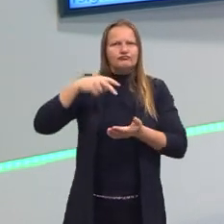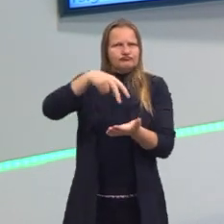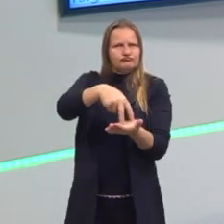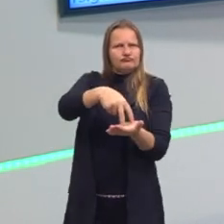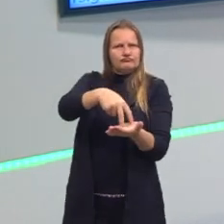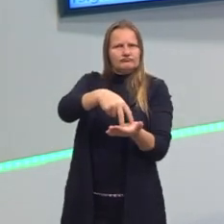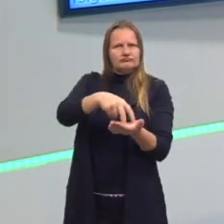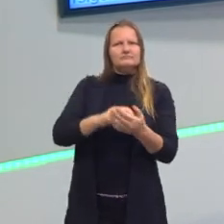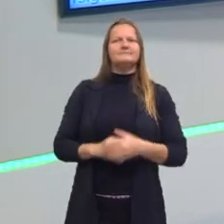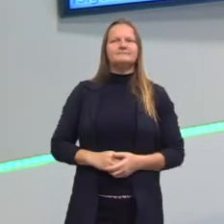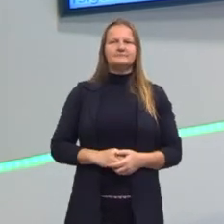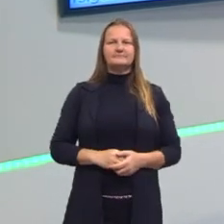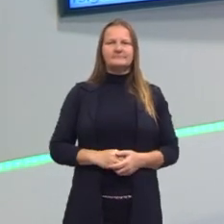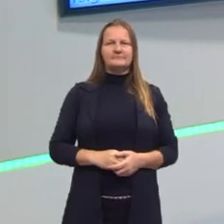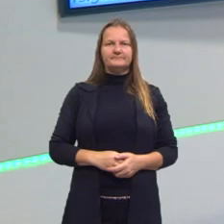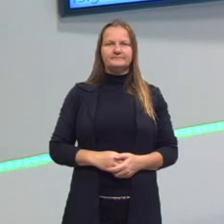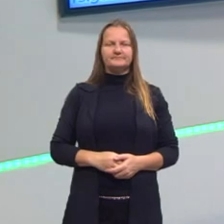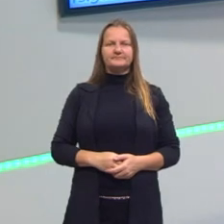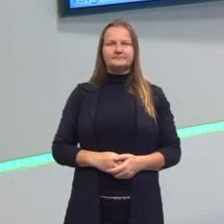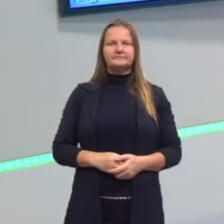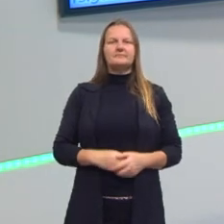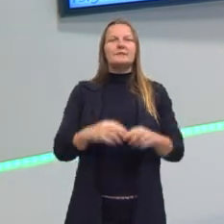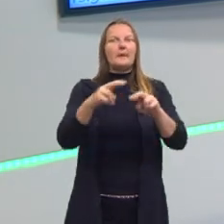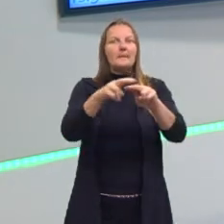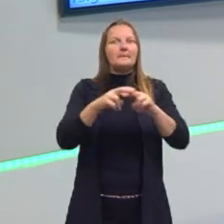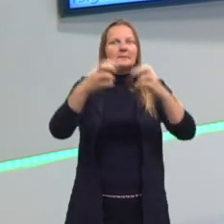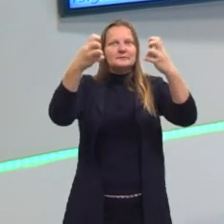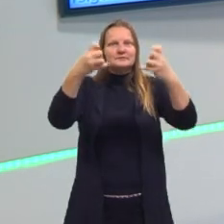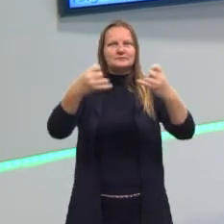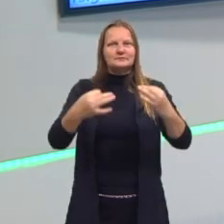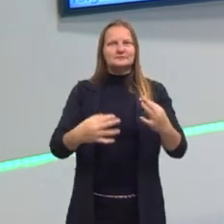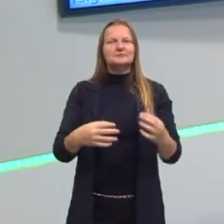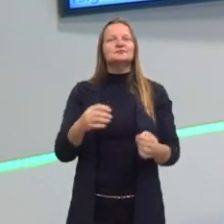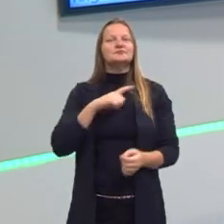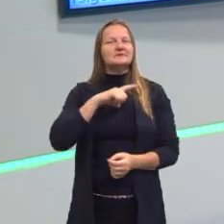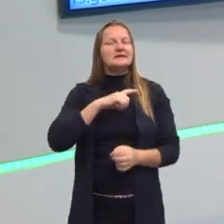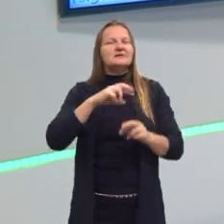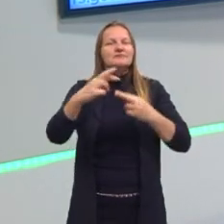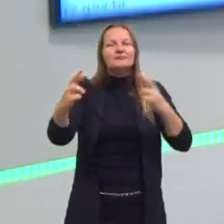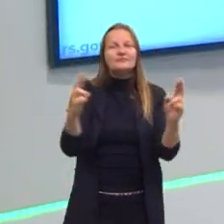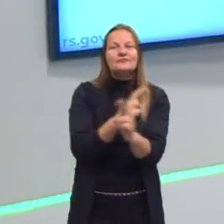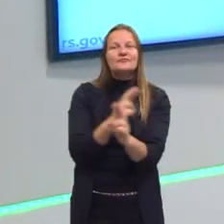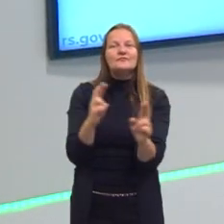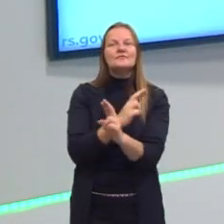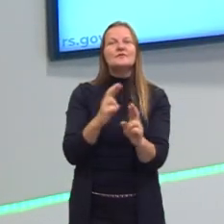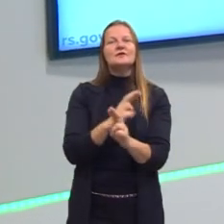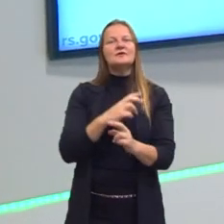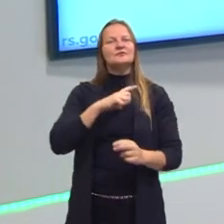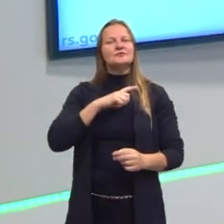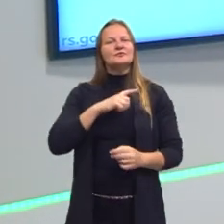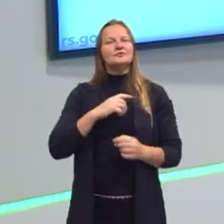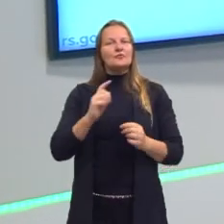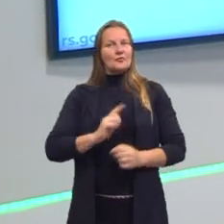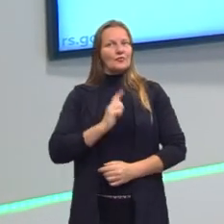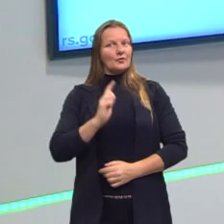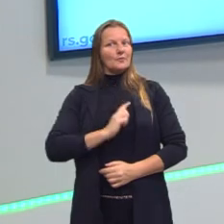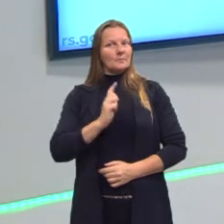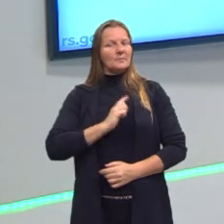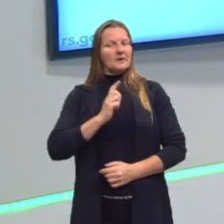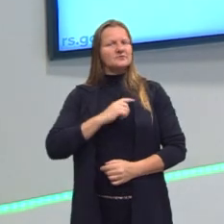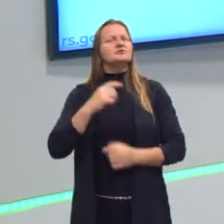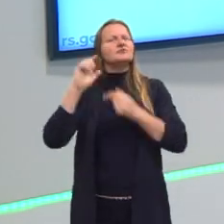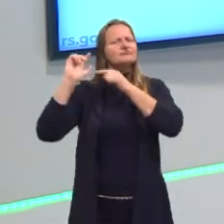com relação a isso, tá? Então, aqui a gente tem essas relações aí da nossa gramática bem